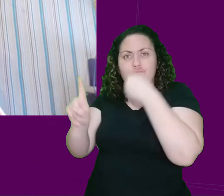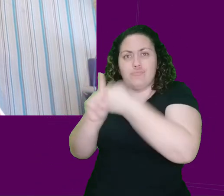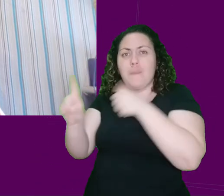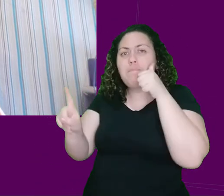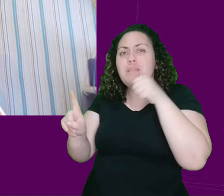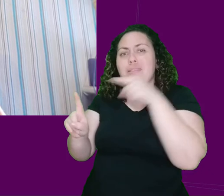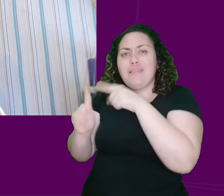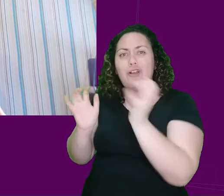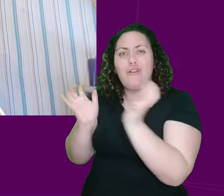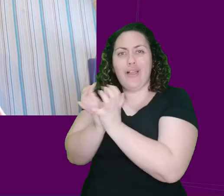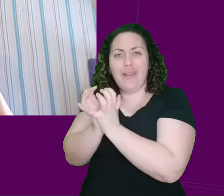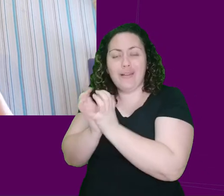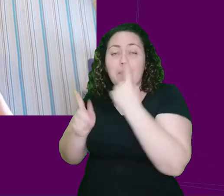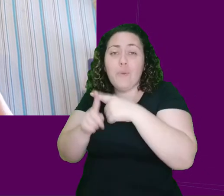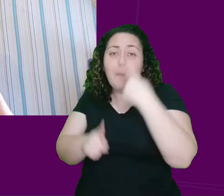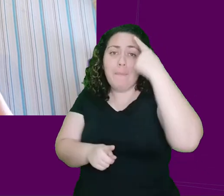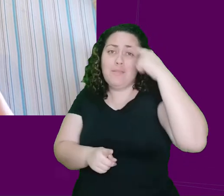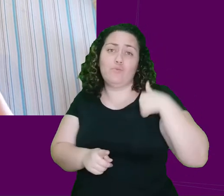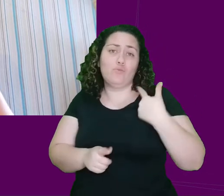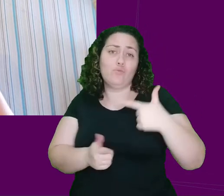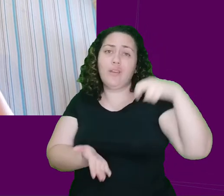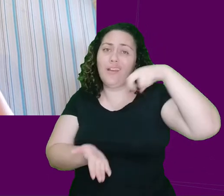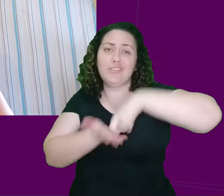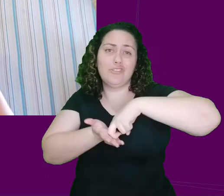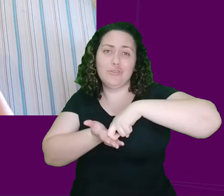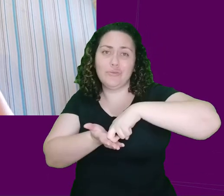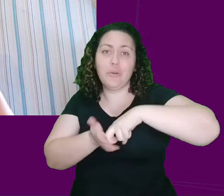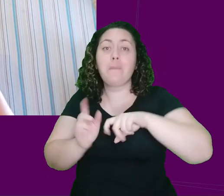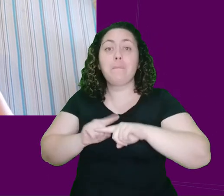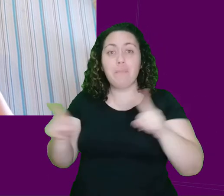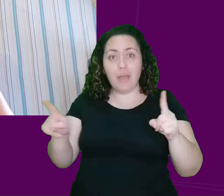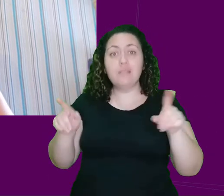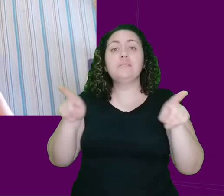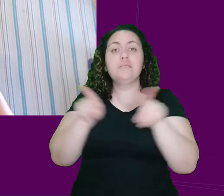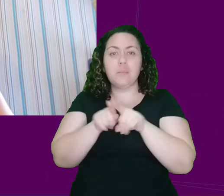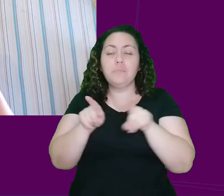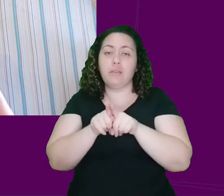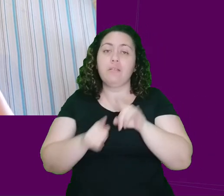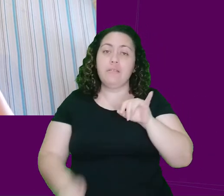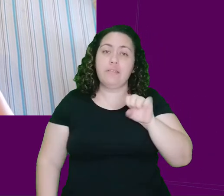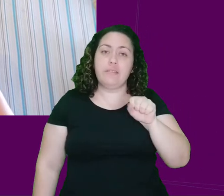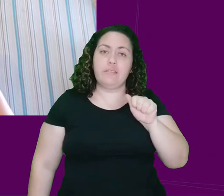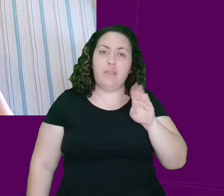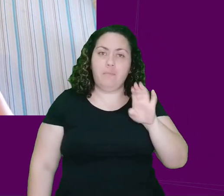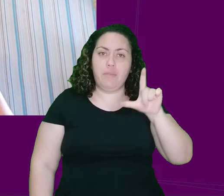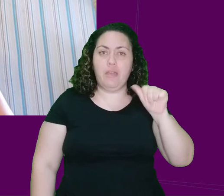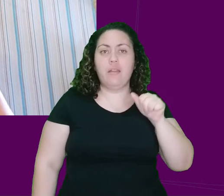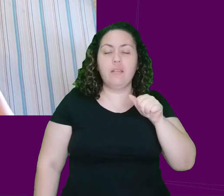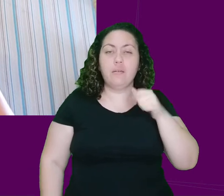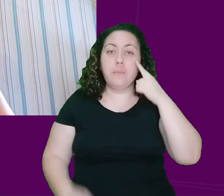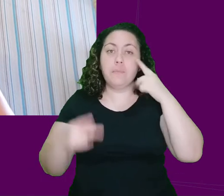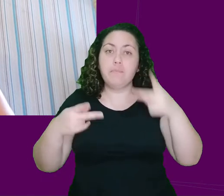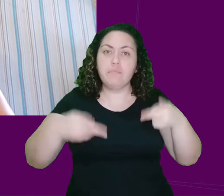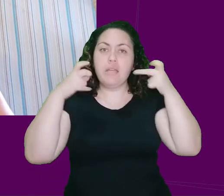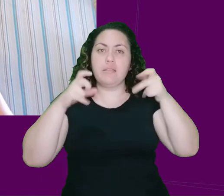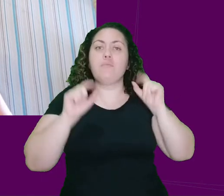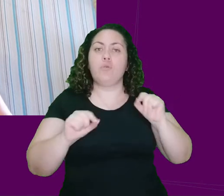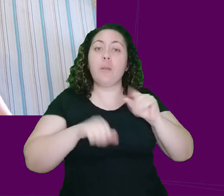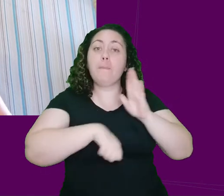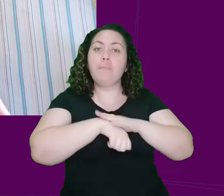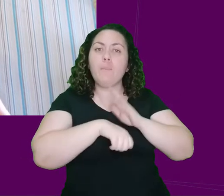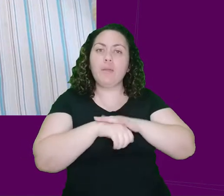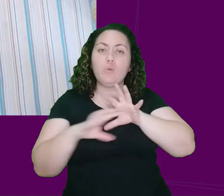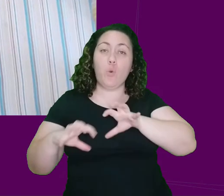que não ia ser punida. Mas, ao mesmo tempo, a Isabela também dá bastante relevo ao momento em que essa ordem colonial